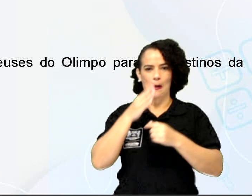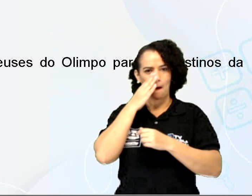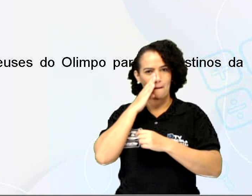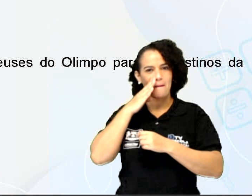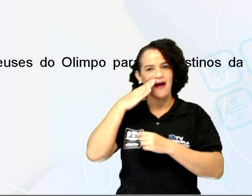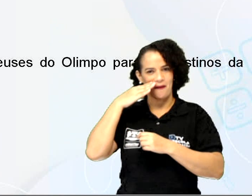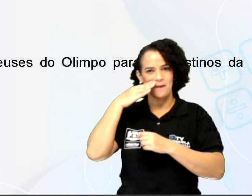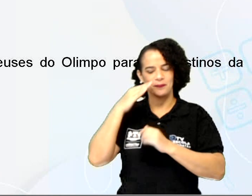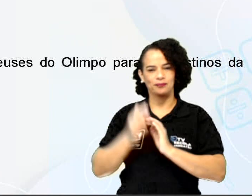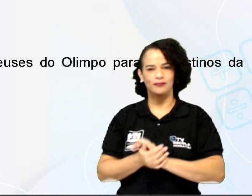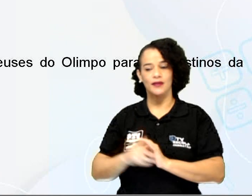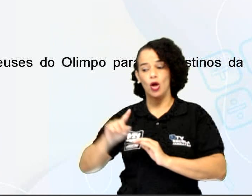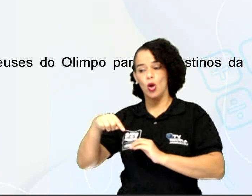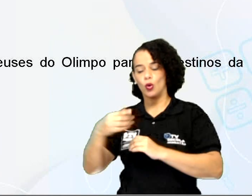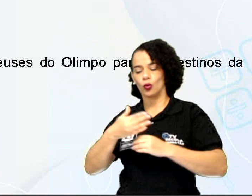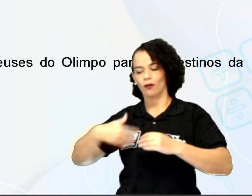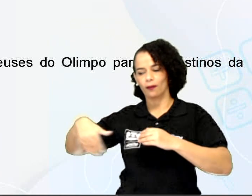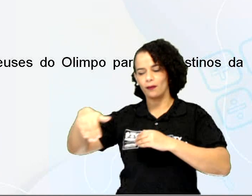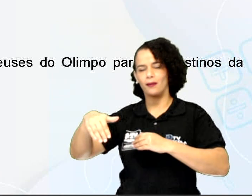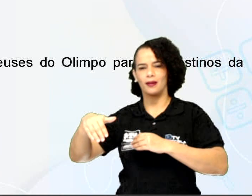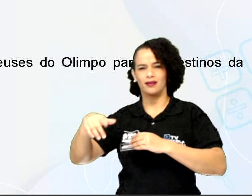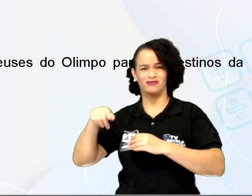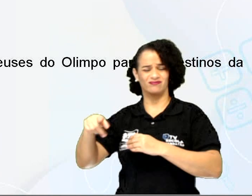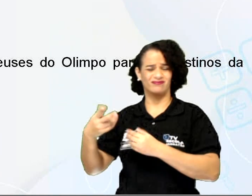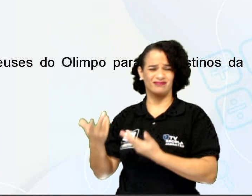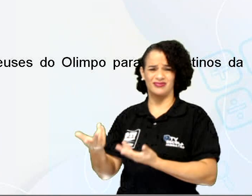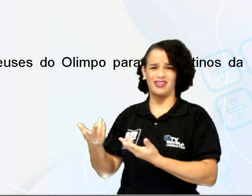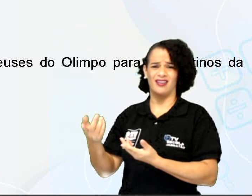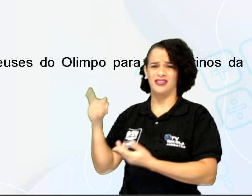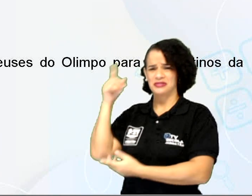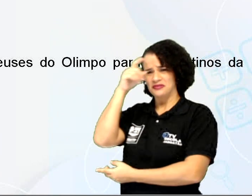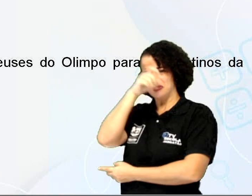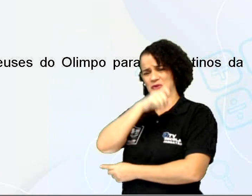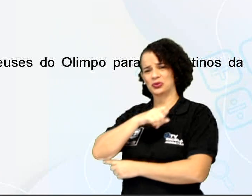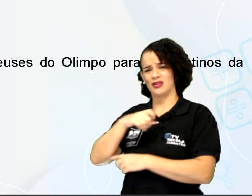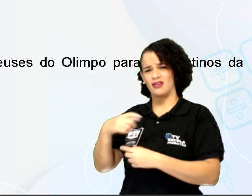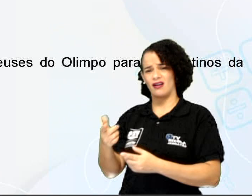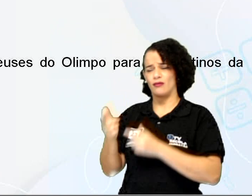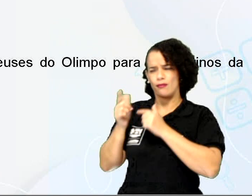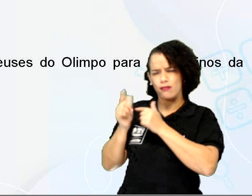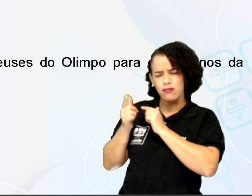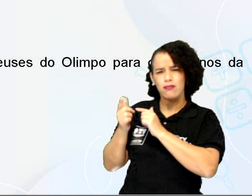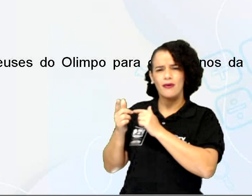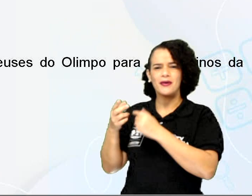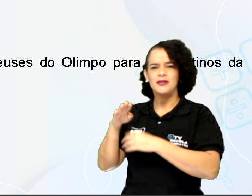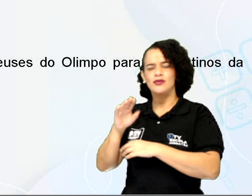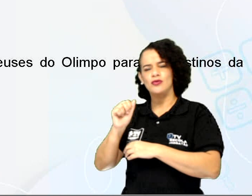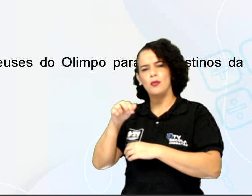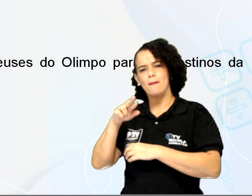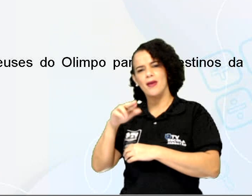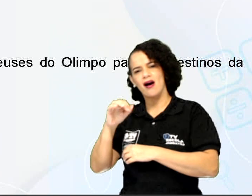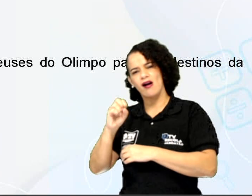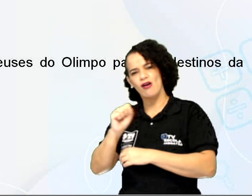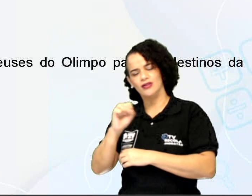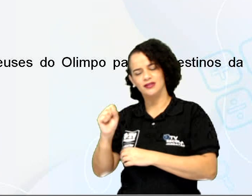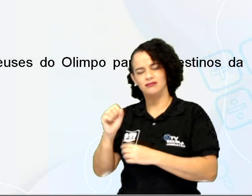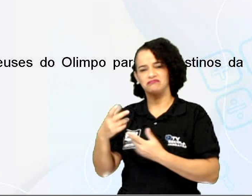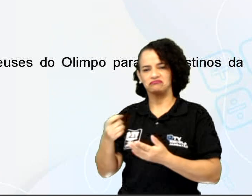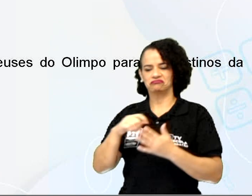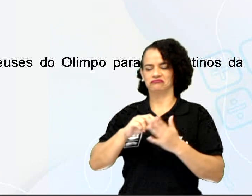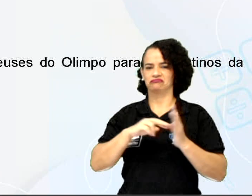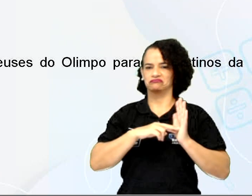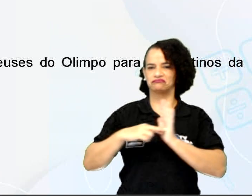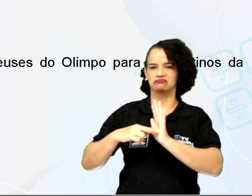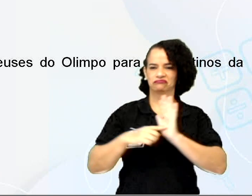Do outro lado, aquela tortura, as armas e os barões assinalados. Quantas